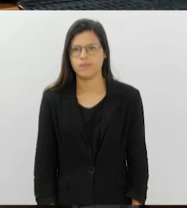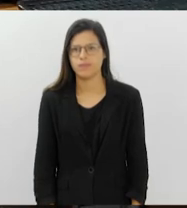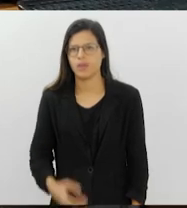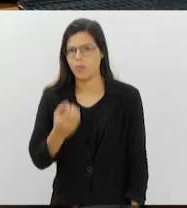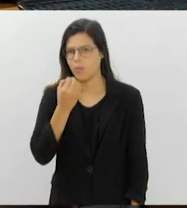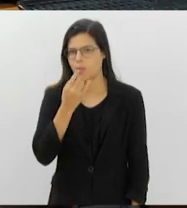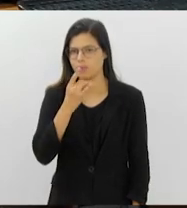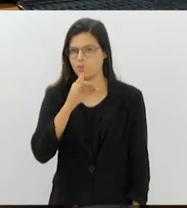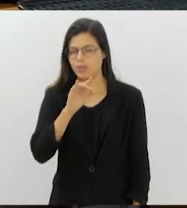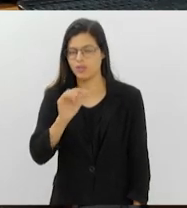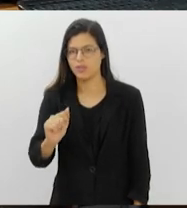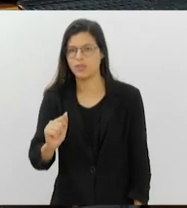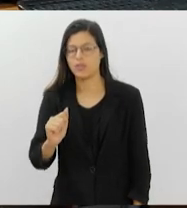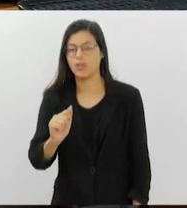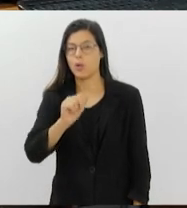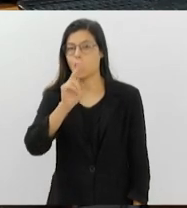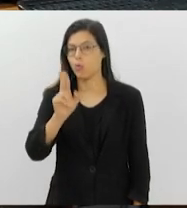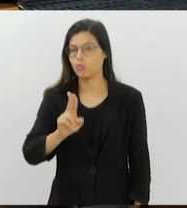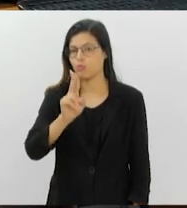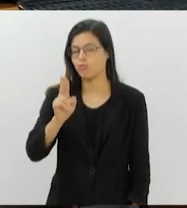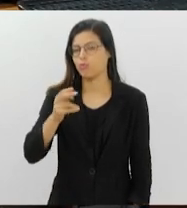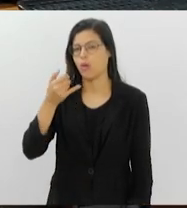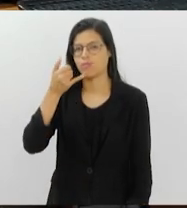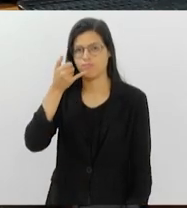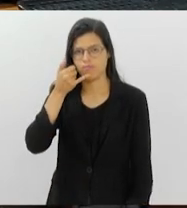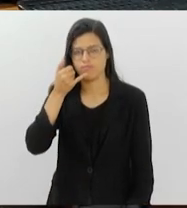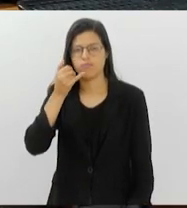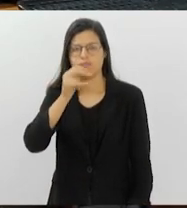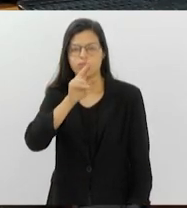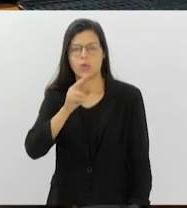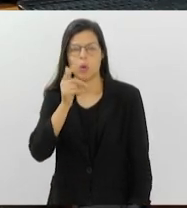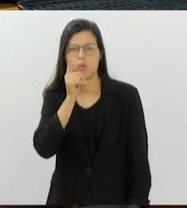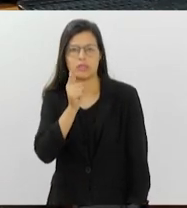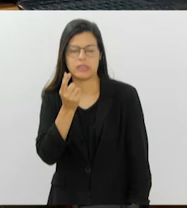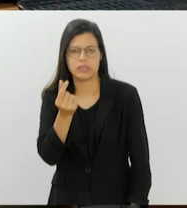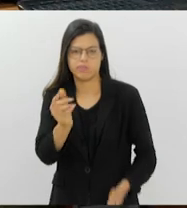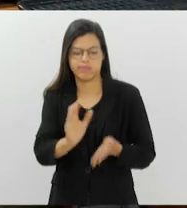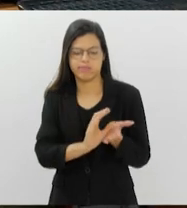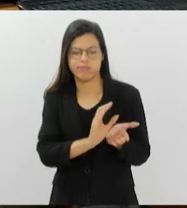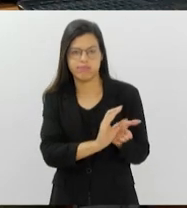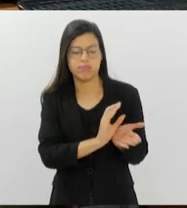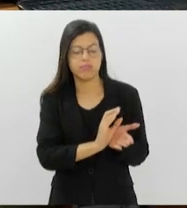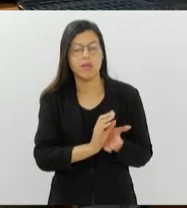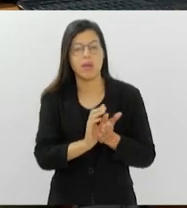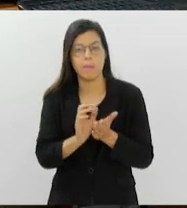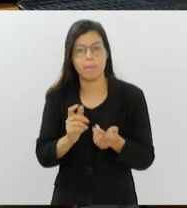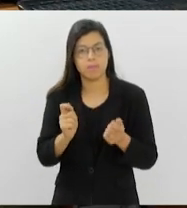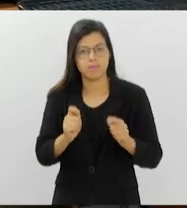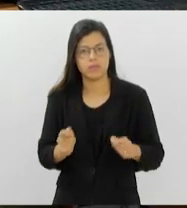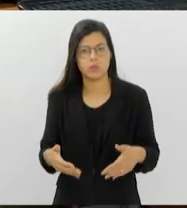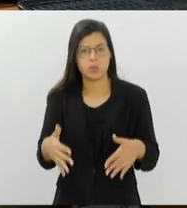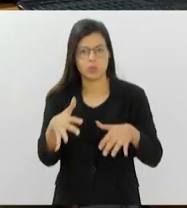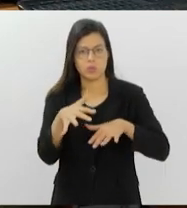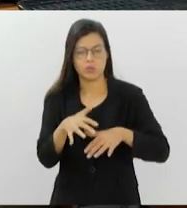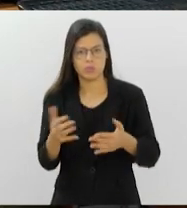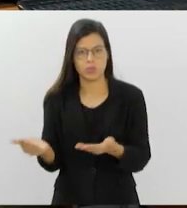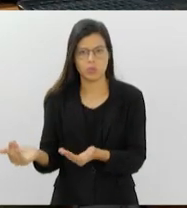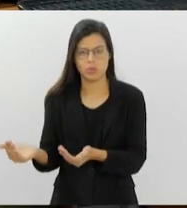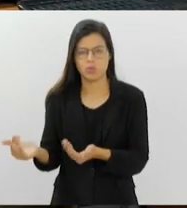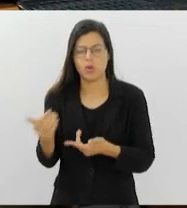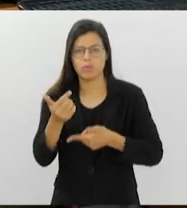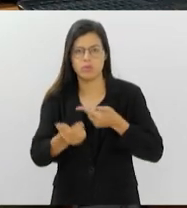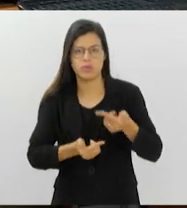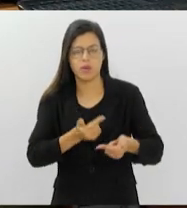Bom Dia. Usar o celular como fonte de renda permitindo a inclusão de jovens no mercado de trabalho do setor